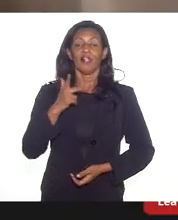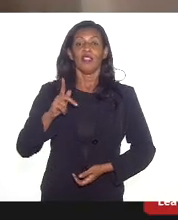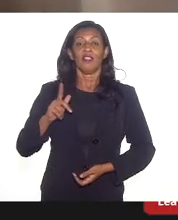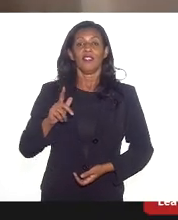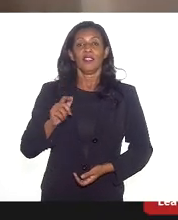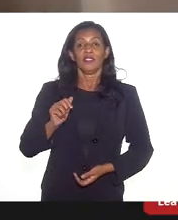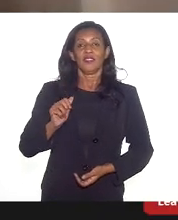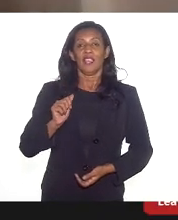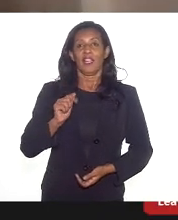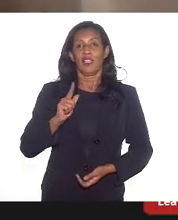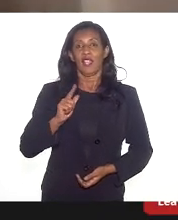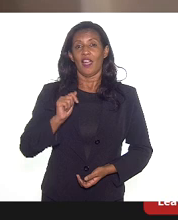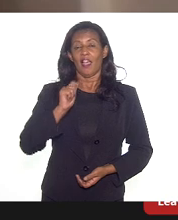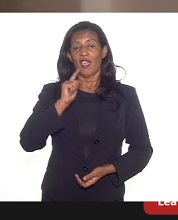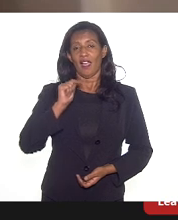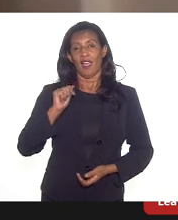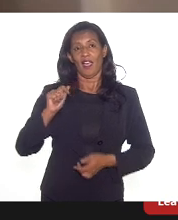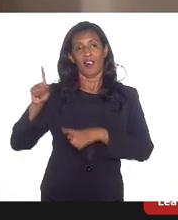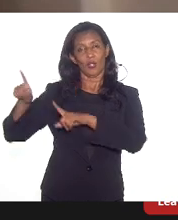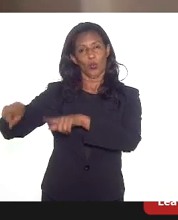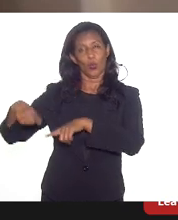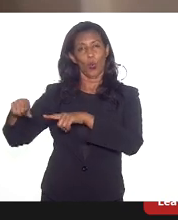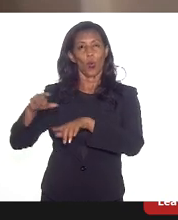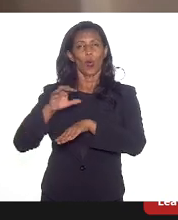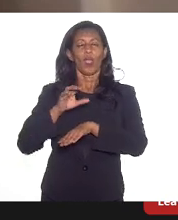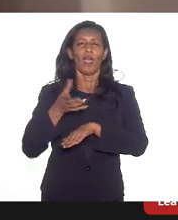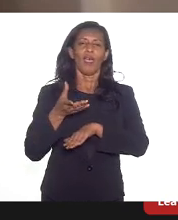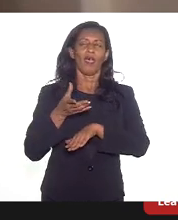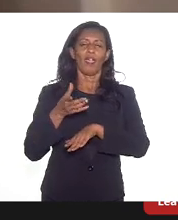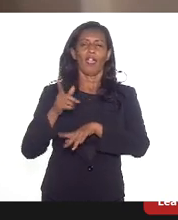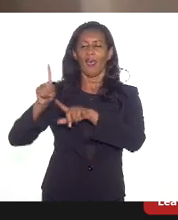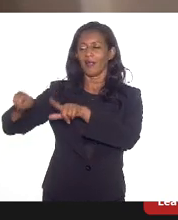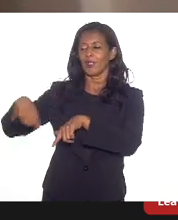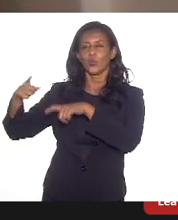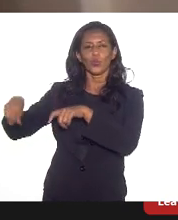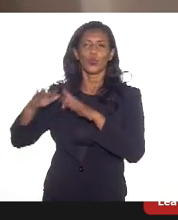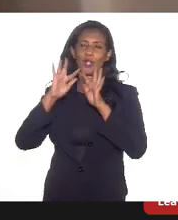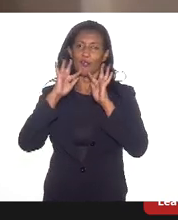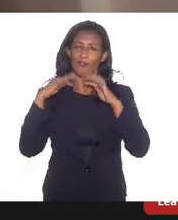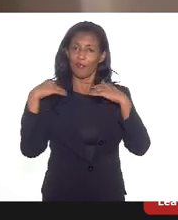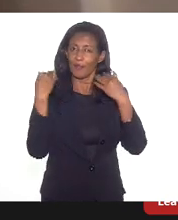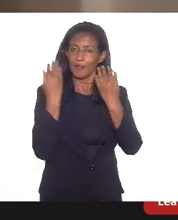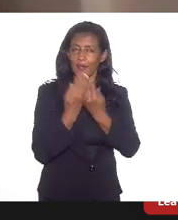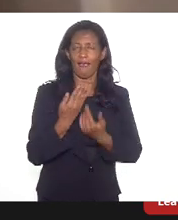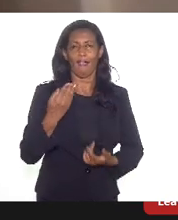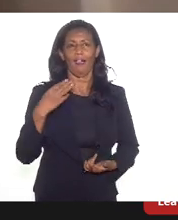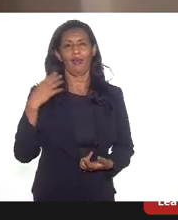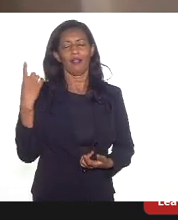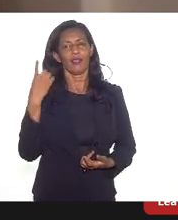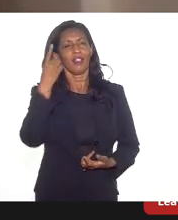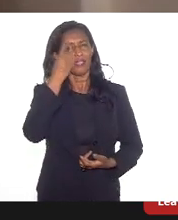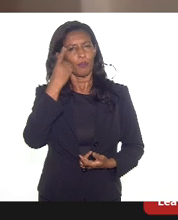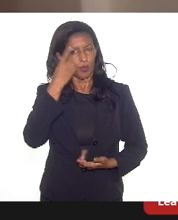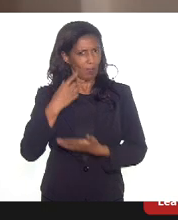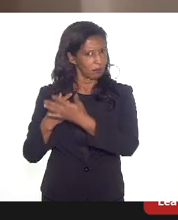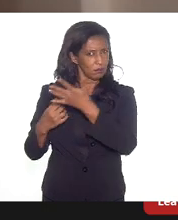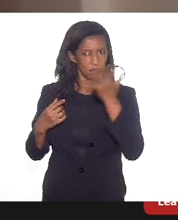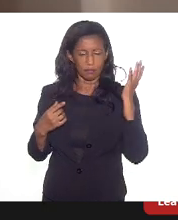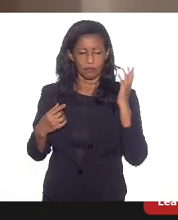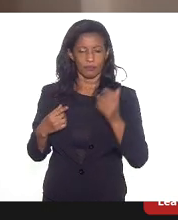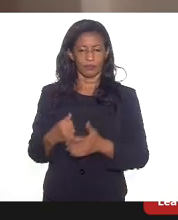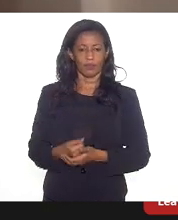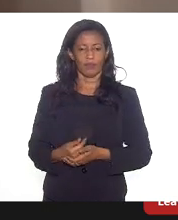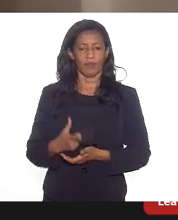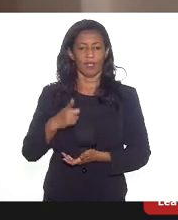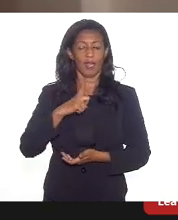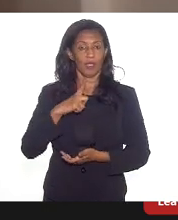importante, de agricultura familiar, e a deputada Mônica, deputado Serafine, Dionísio e todos, tem